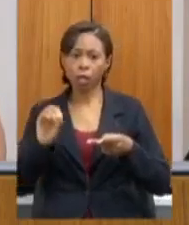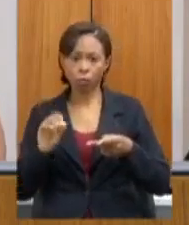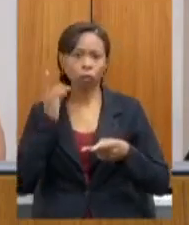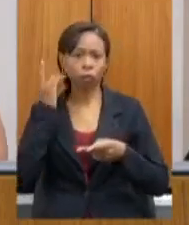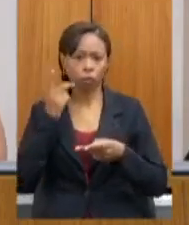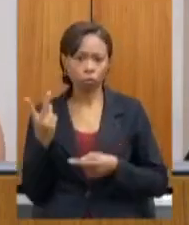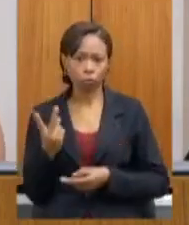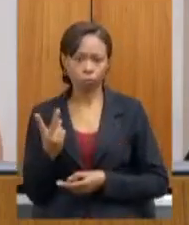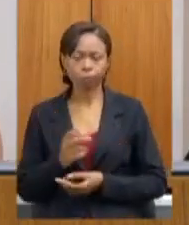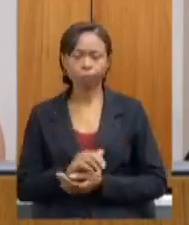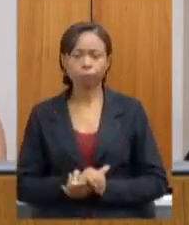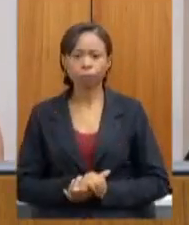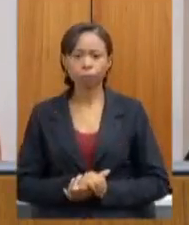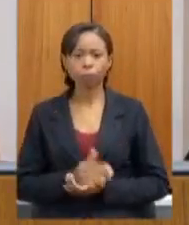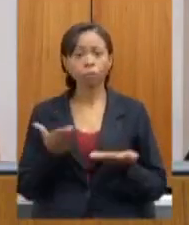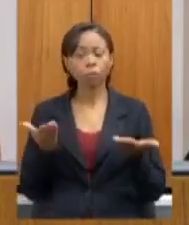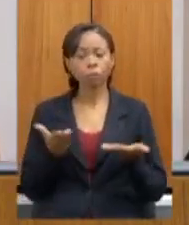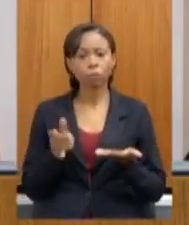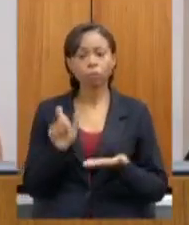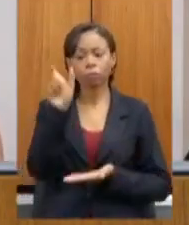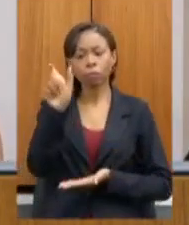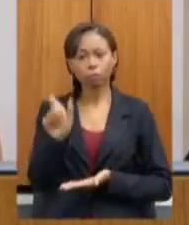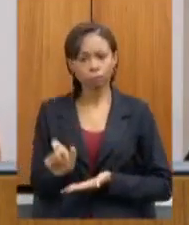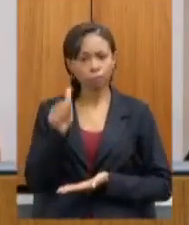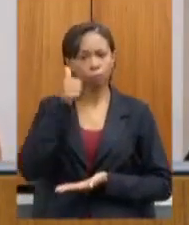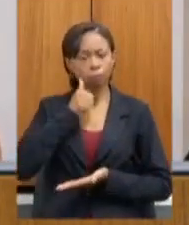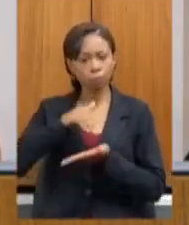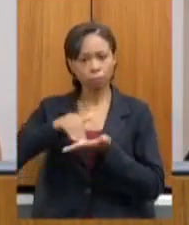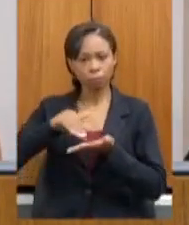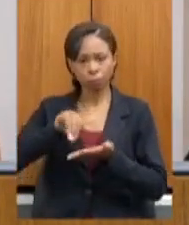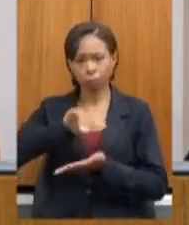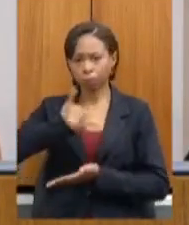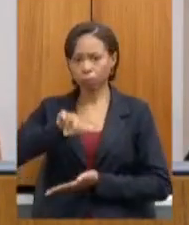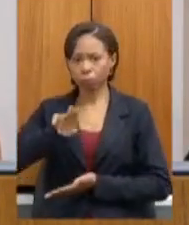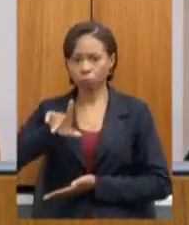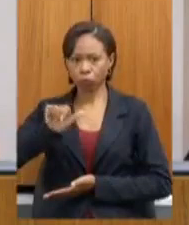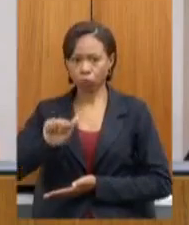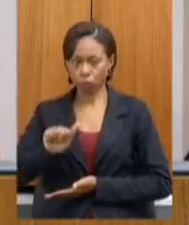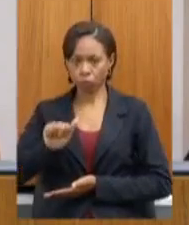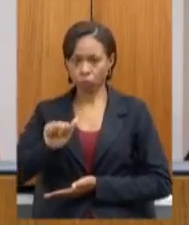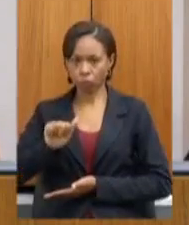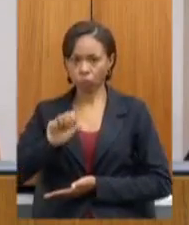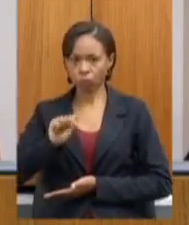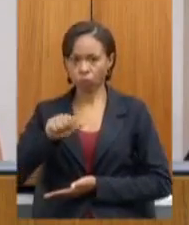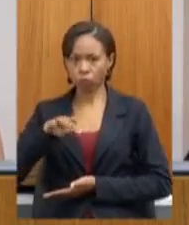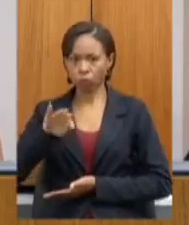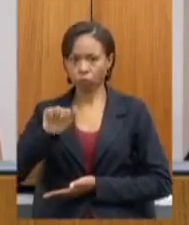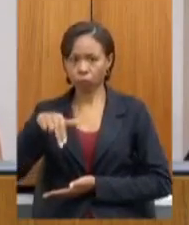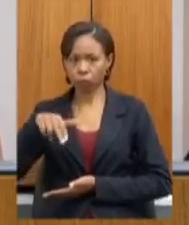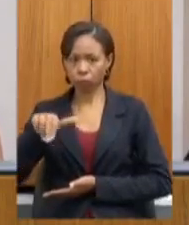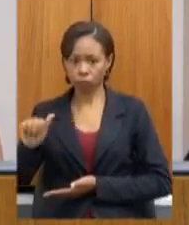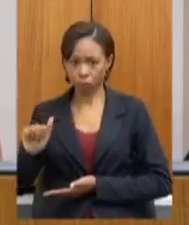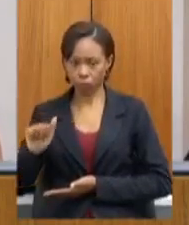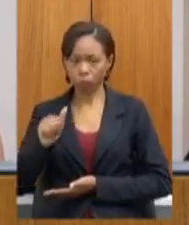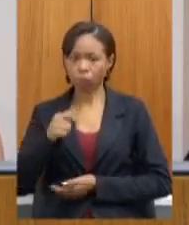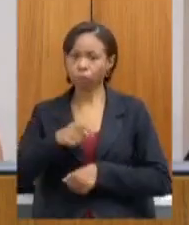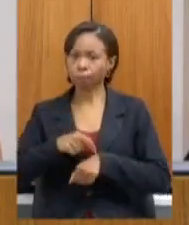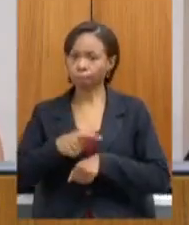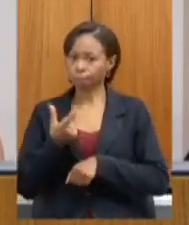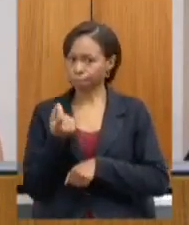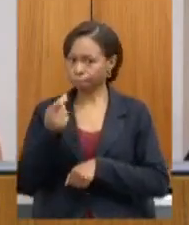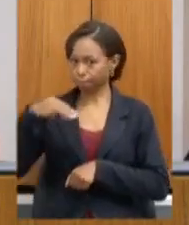passo a palavra para a secretária, Júlia Goitaca Santana, que disporá de 20 minutos para a sua